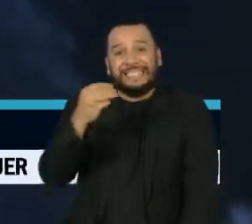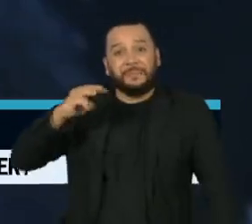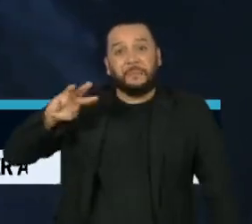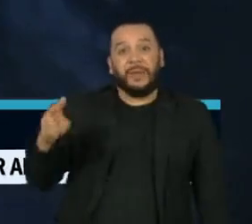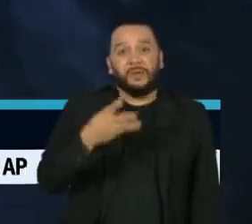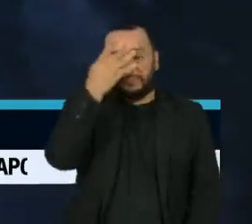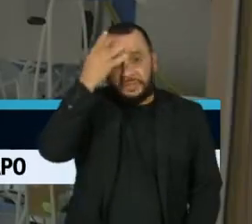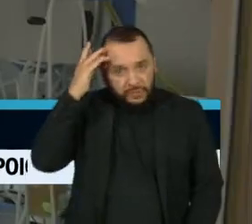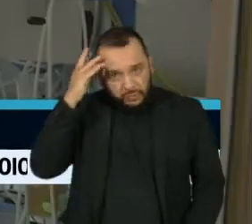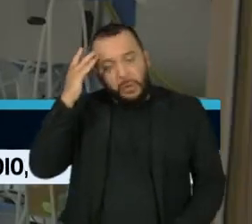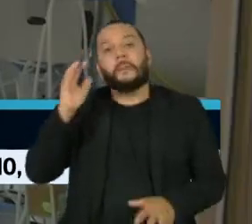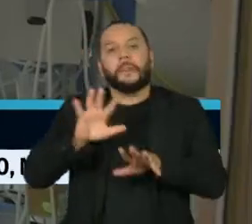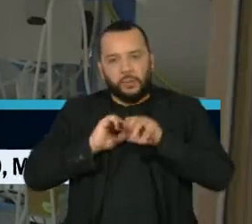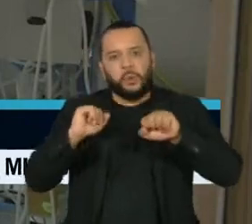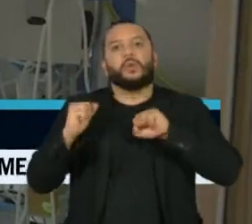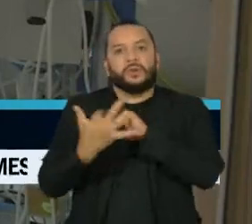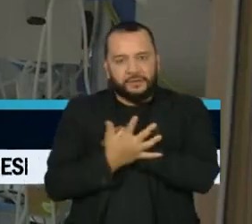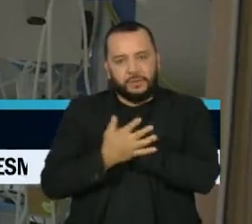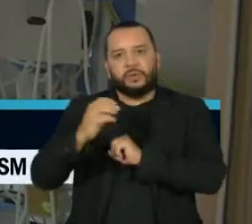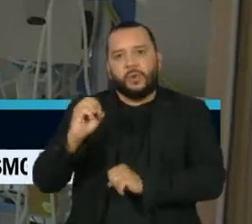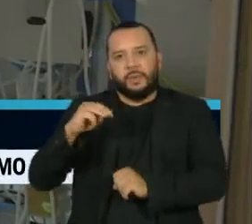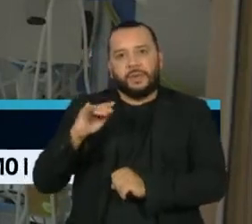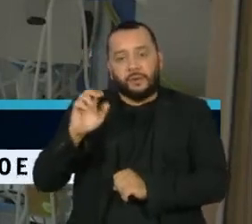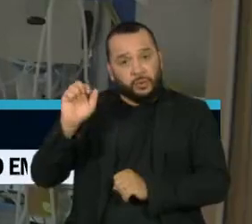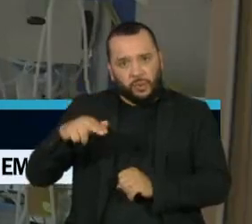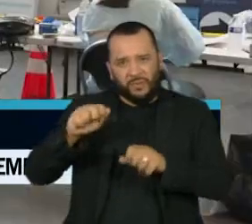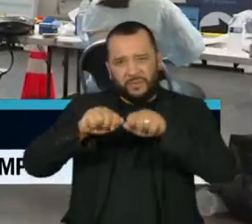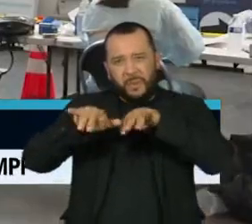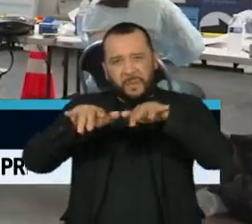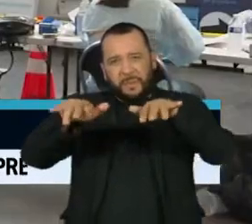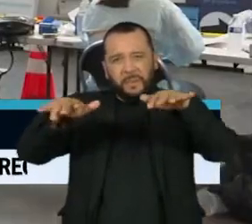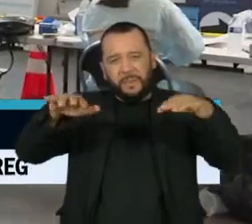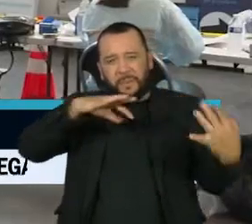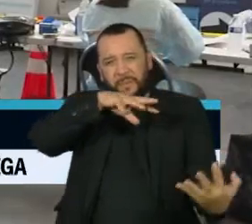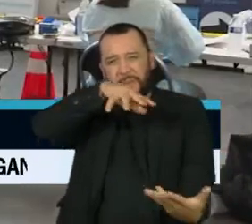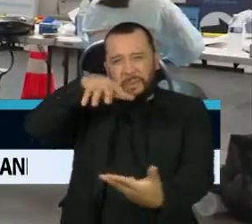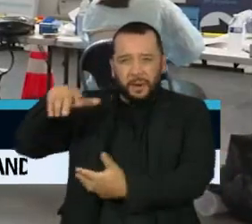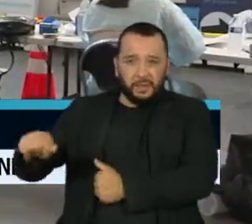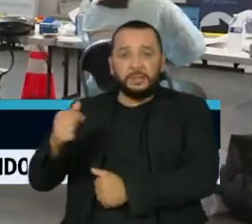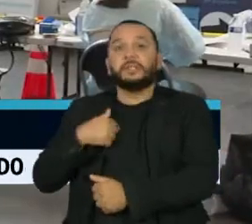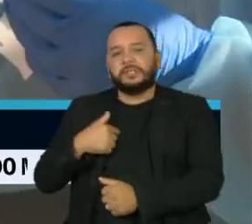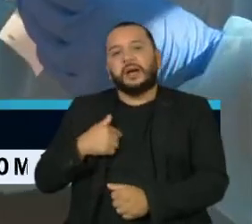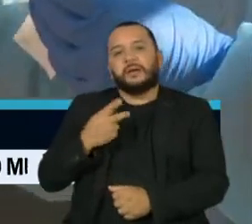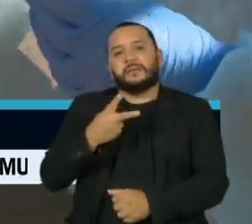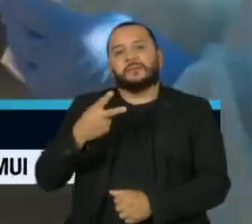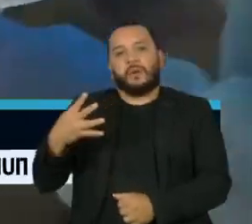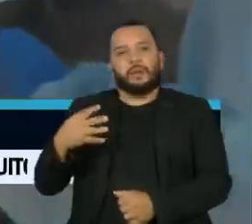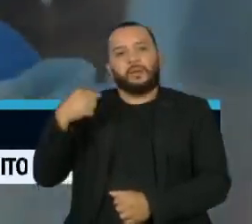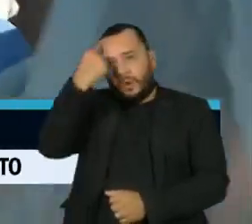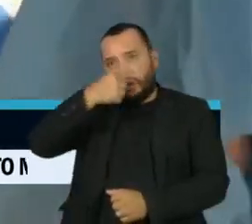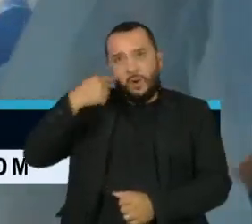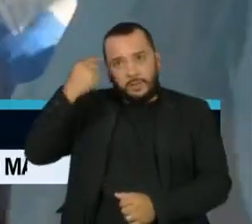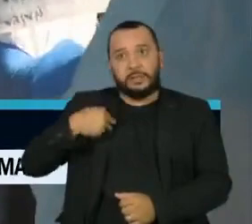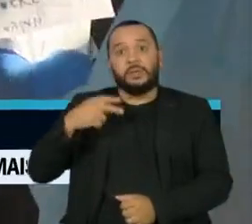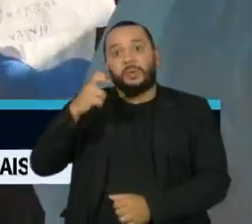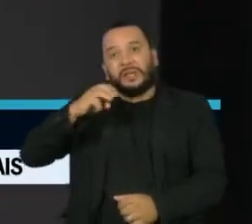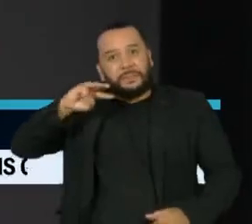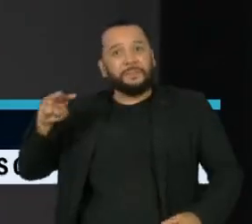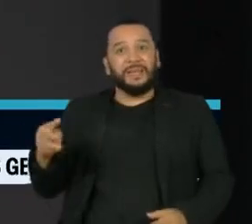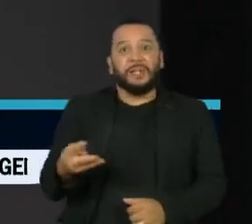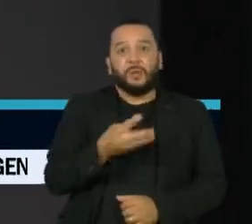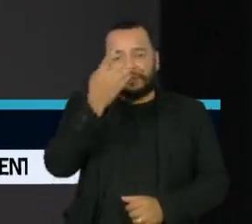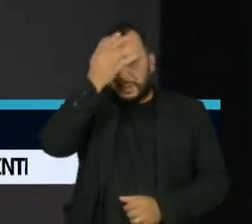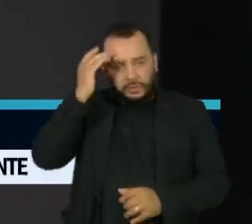da Covid-19. Nas últimas 24 horas, foram mais de 2 milhões e meio de testes que deram positivo.